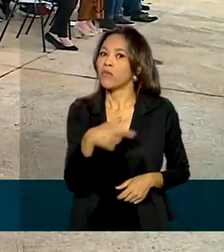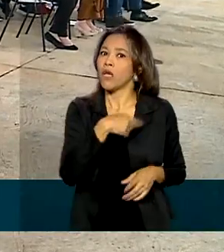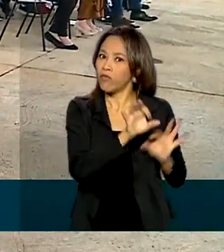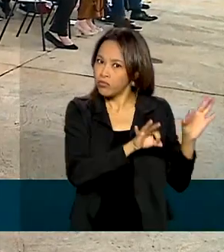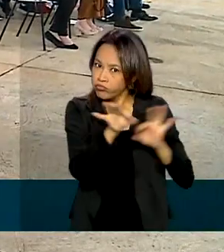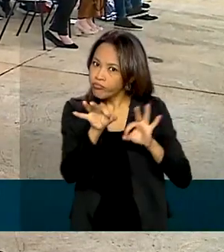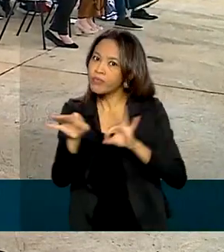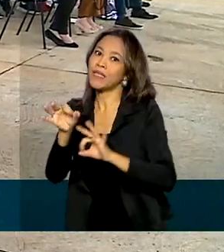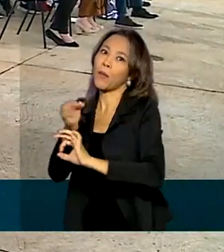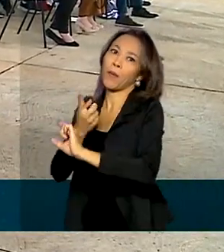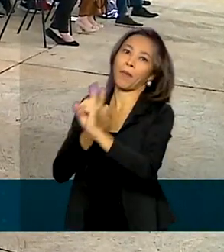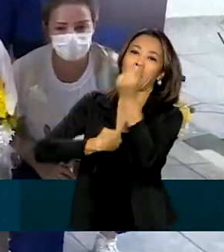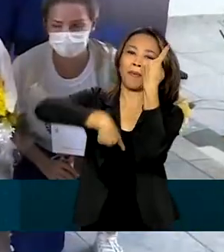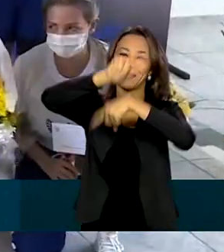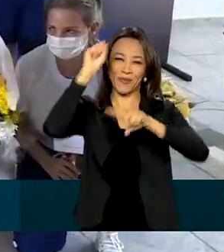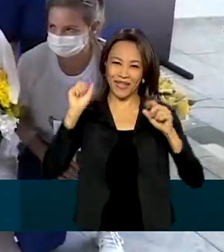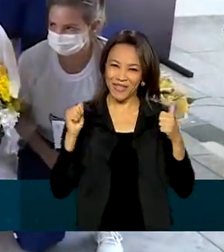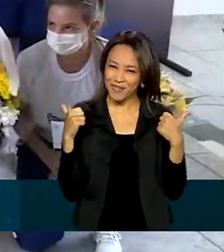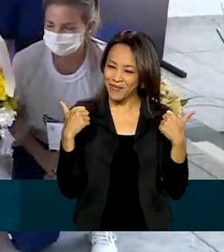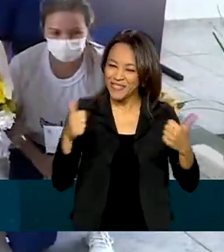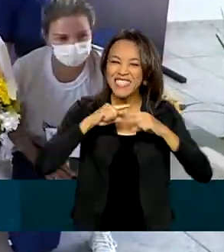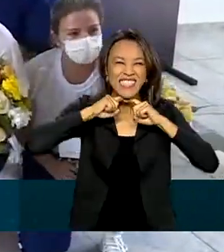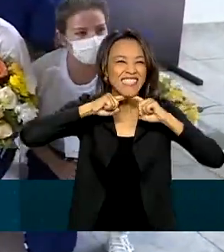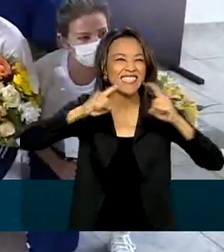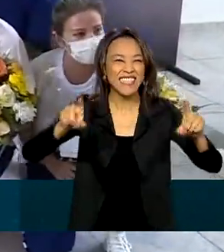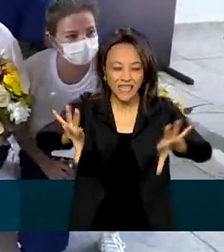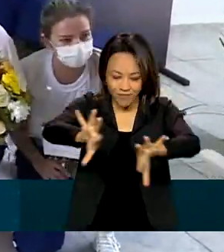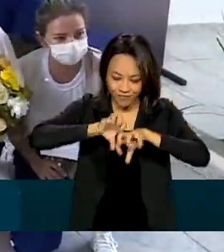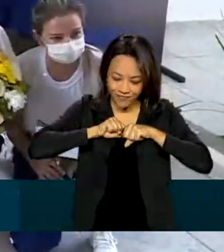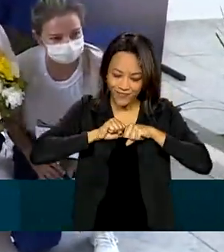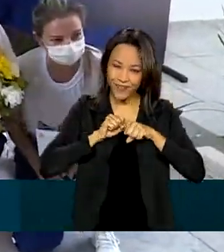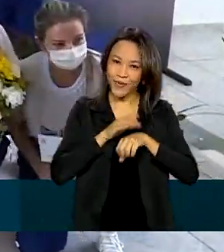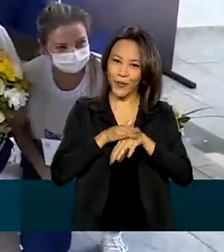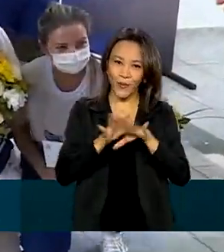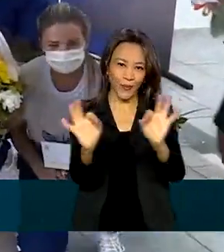sucesso absoluto. Ninguém foi contaminado.